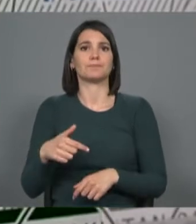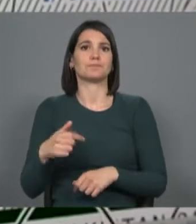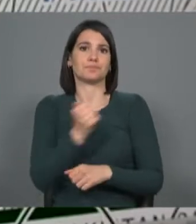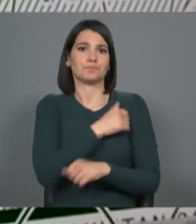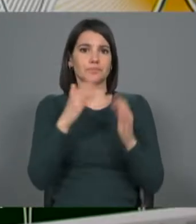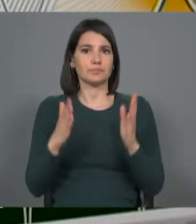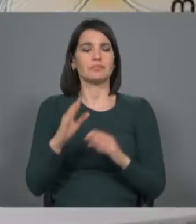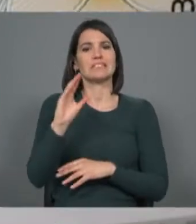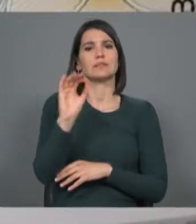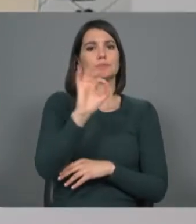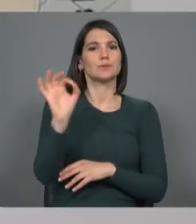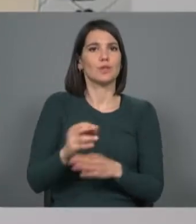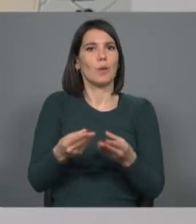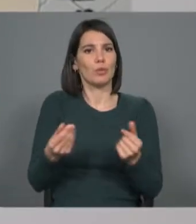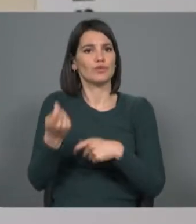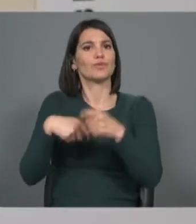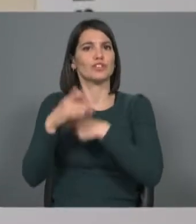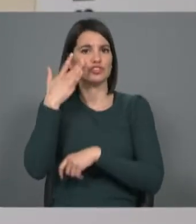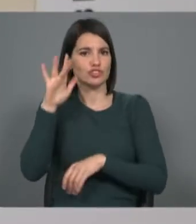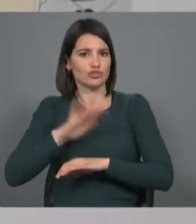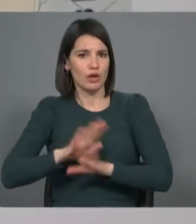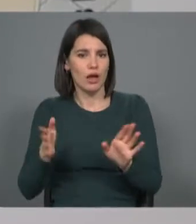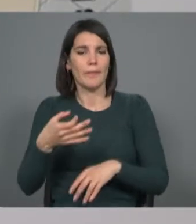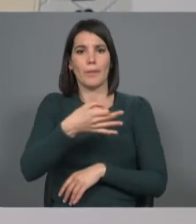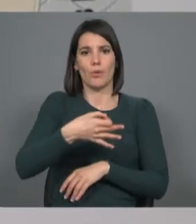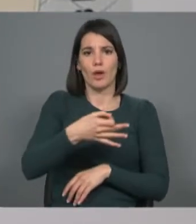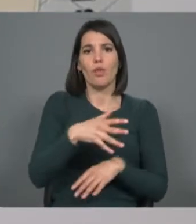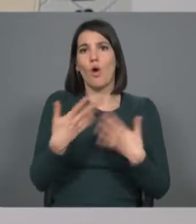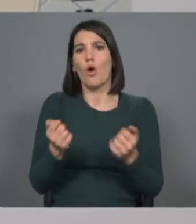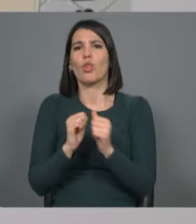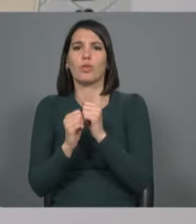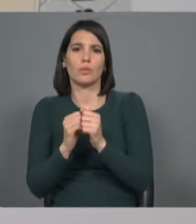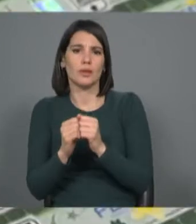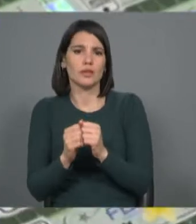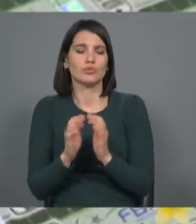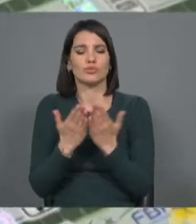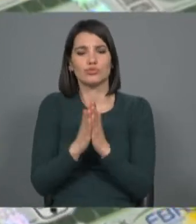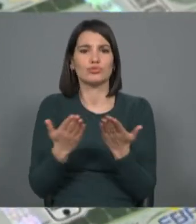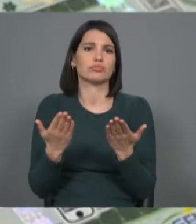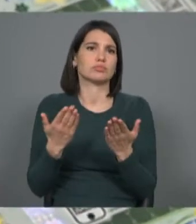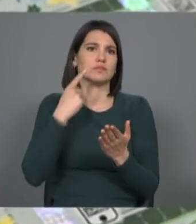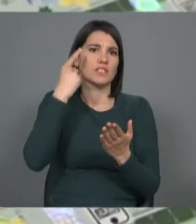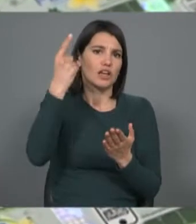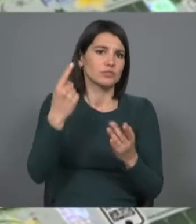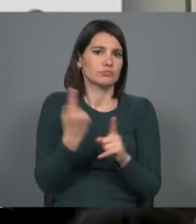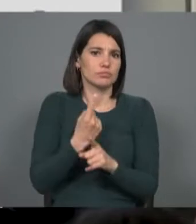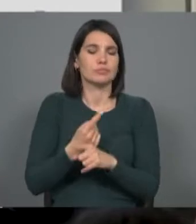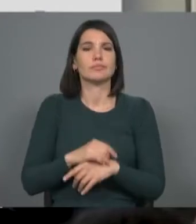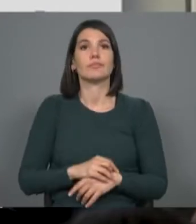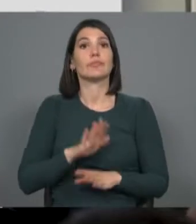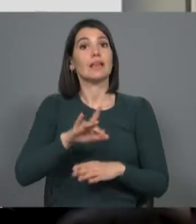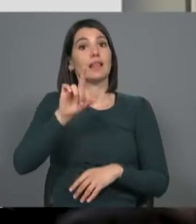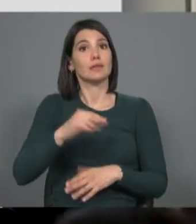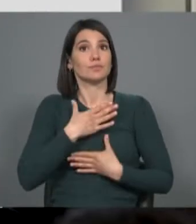exporta 10% dos seus produtos, seja na moeda, seja nos documentos de identificação e de viagem, mas também